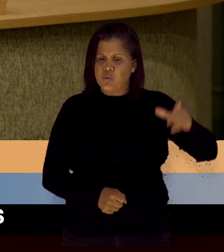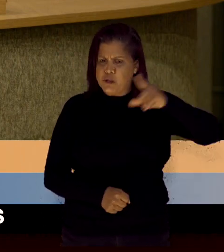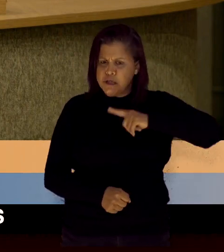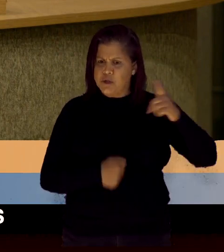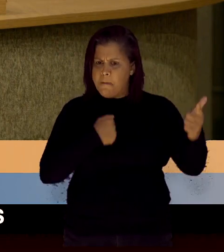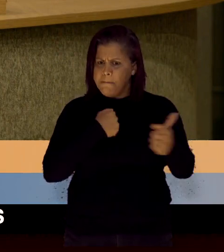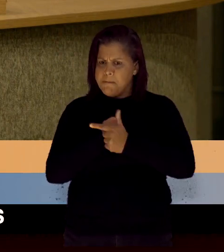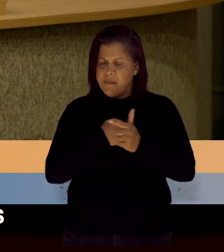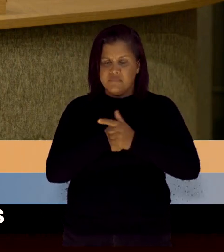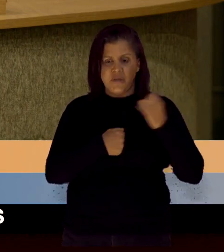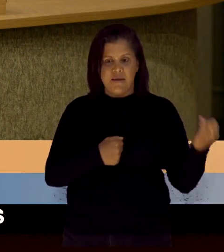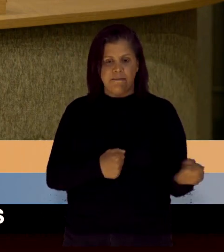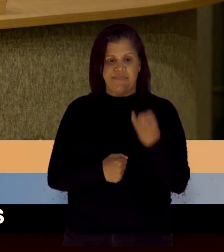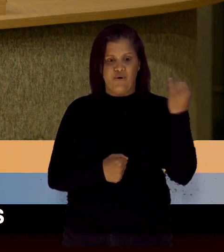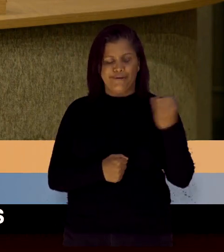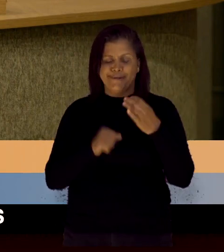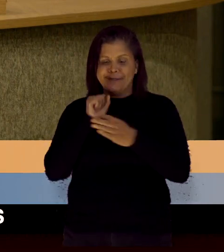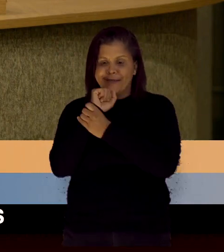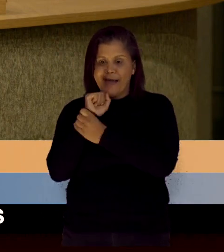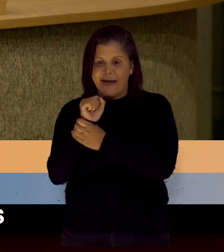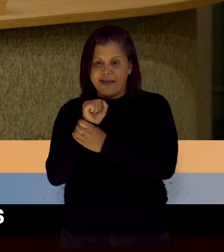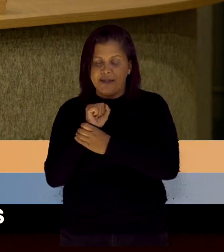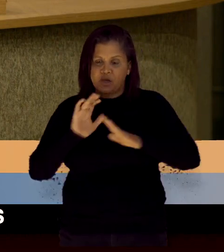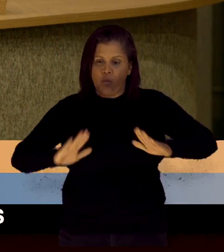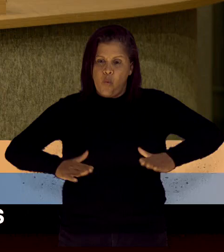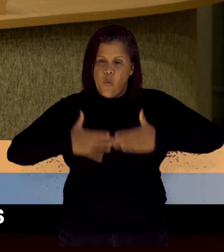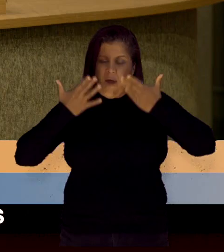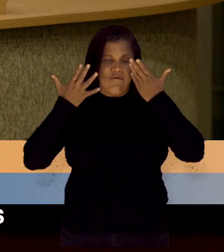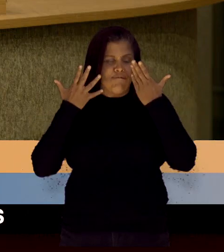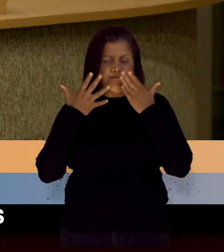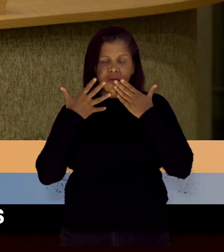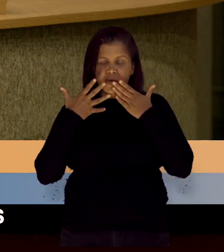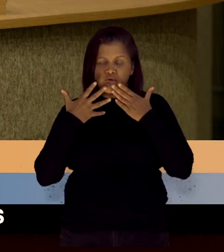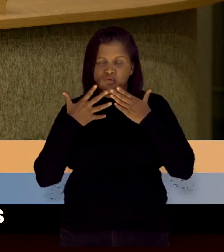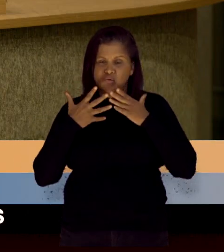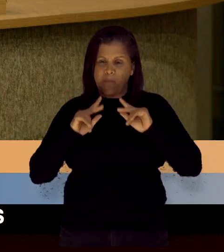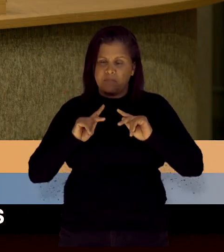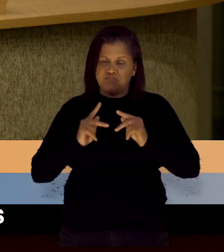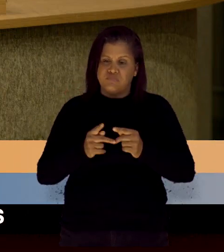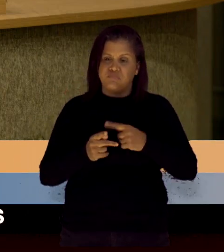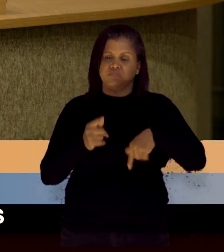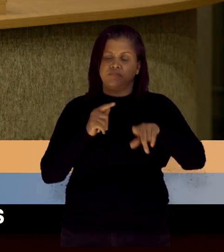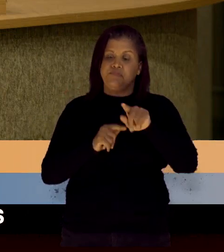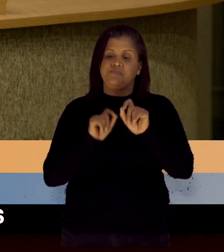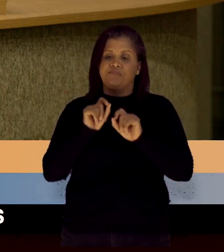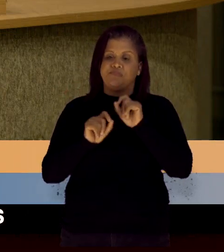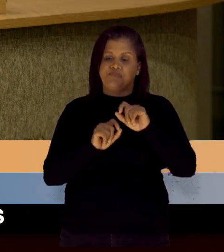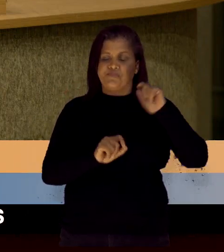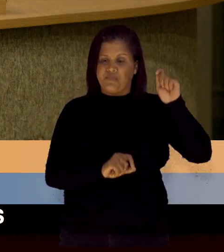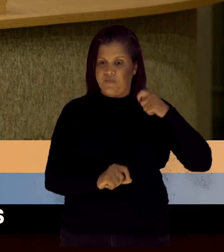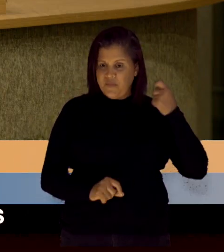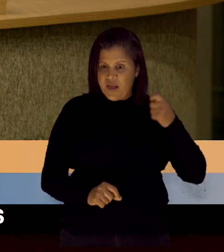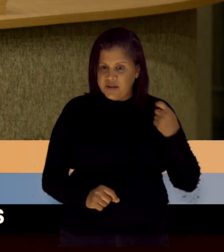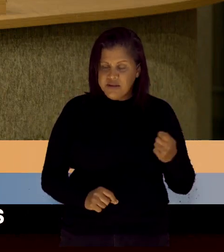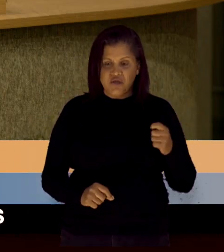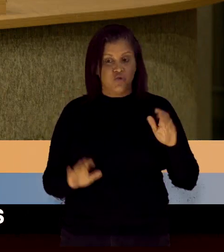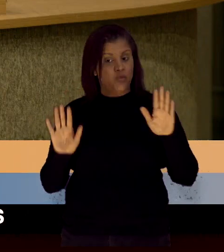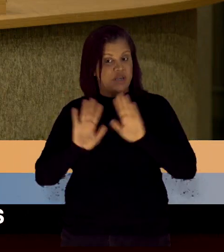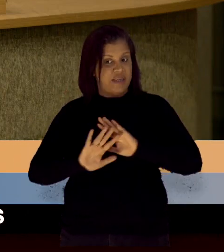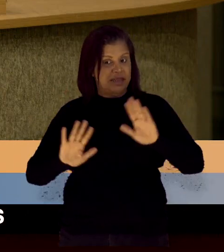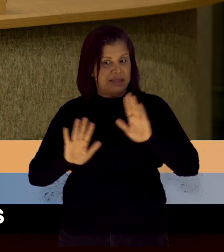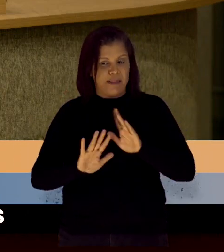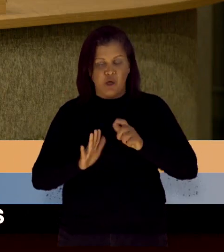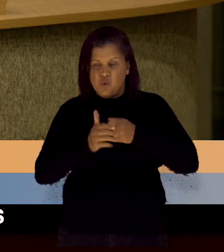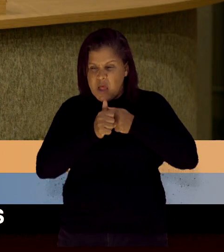fundamental de garantir um evento plural, pautado no mérito artístico e não nas